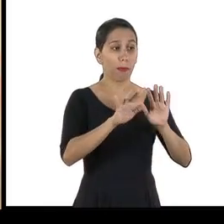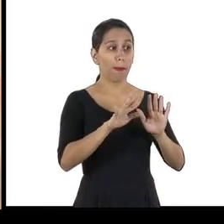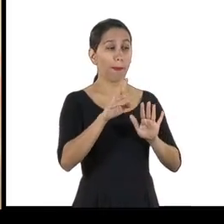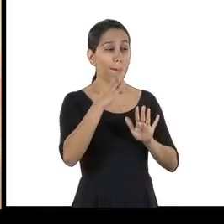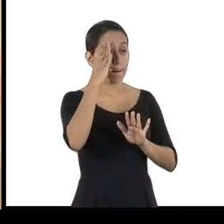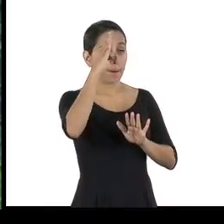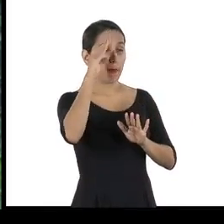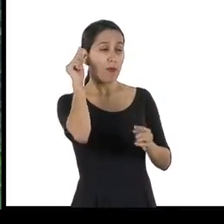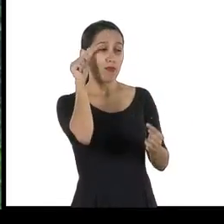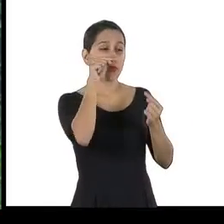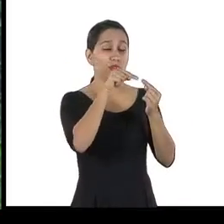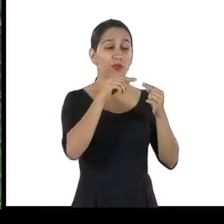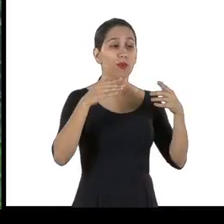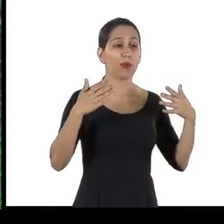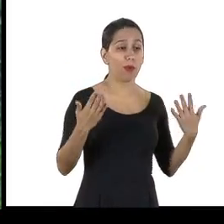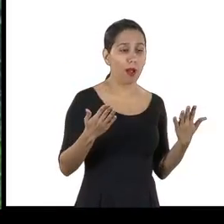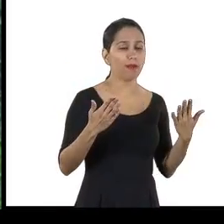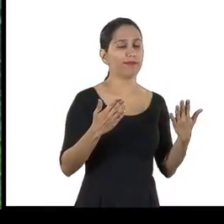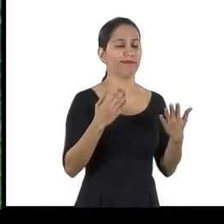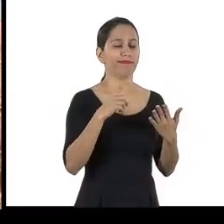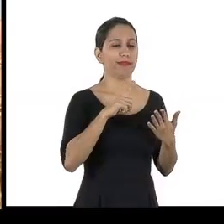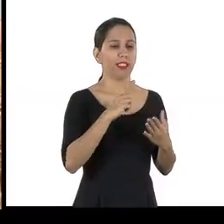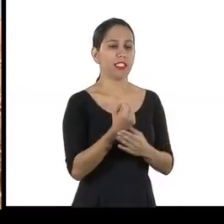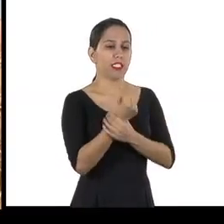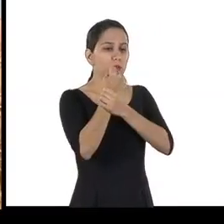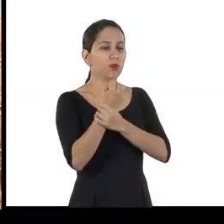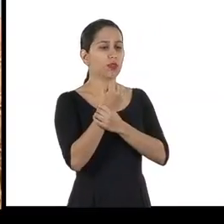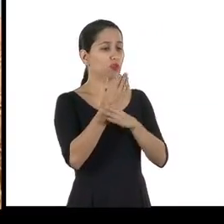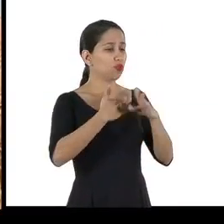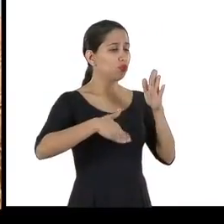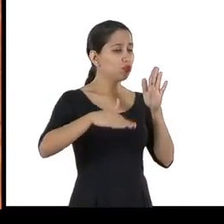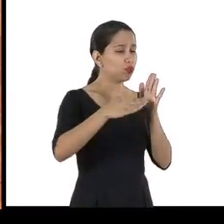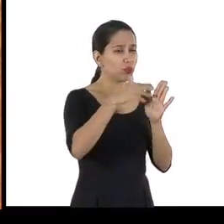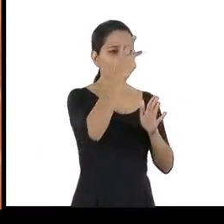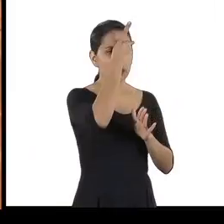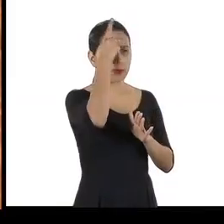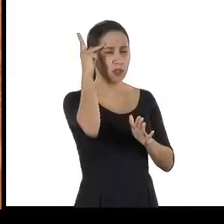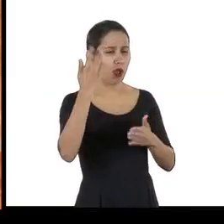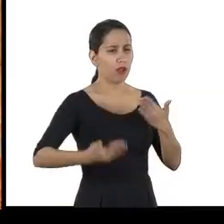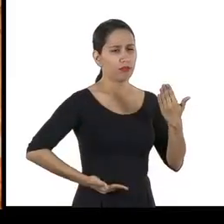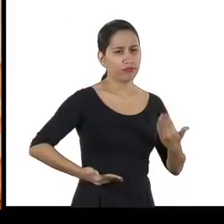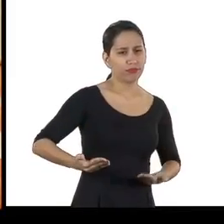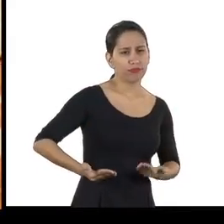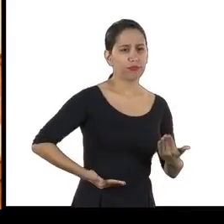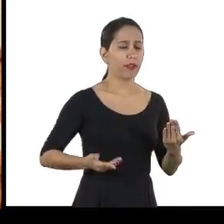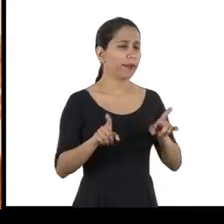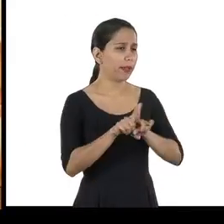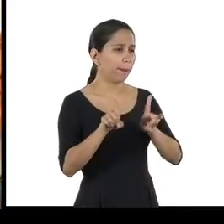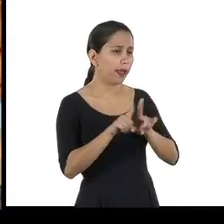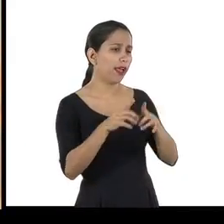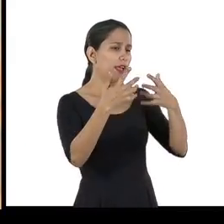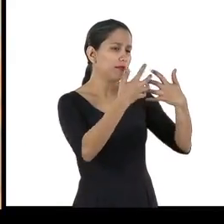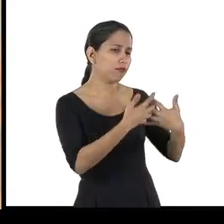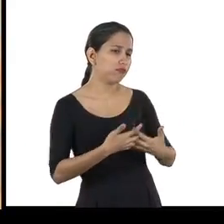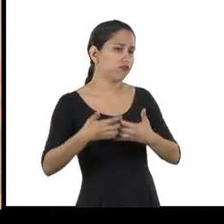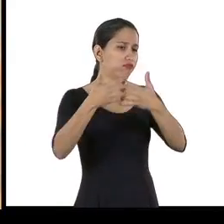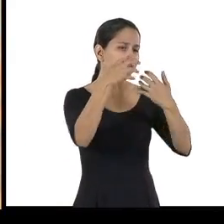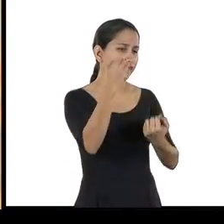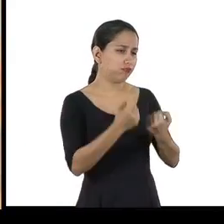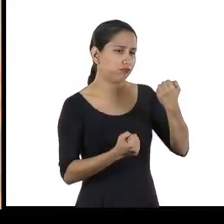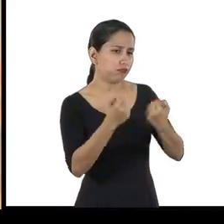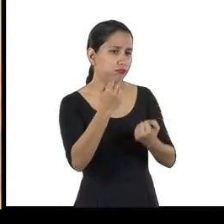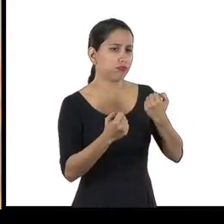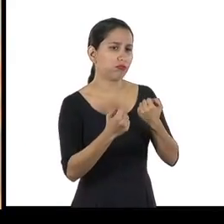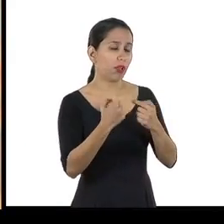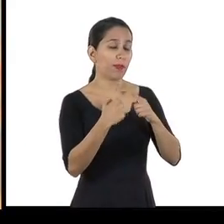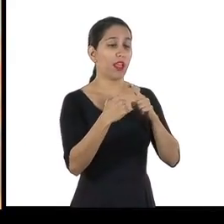plano de trânsito é a segurança das pessoas e motoristas de máquinas, equipamentos e veículos. O plano de trânsito é importante para